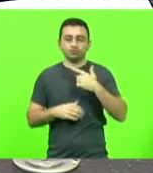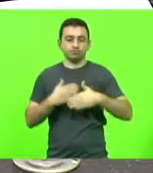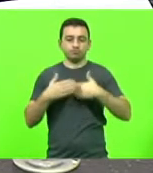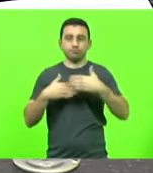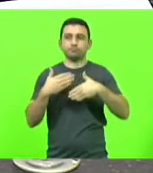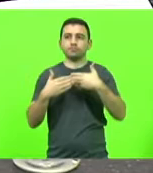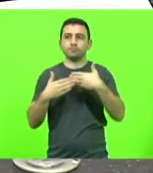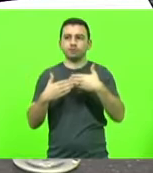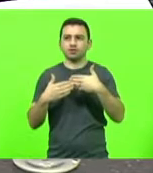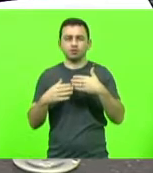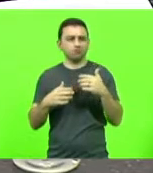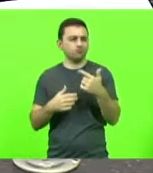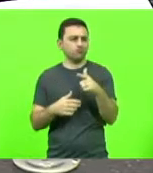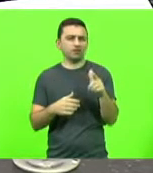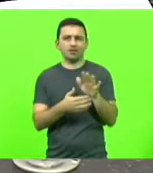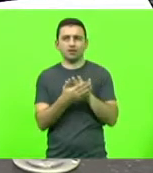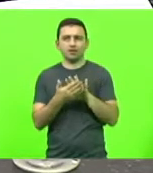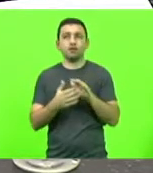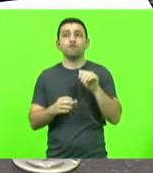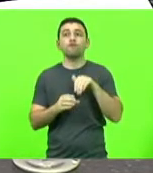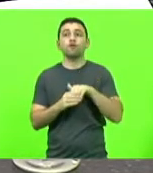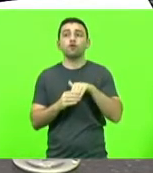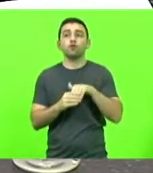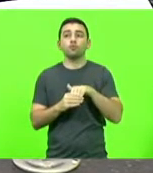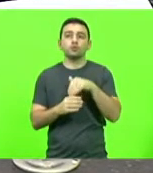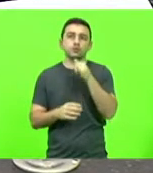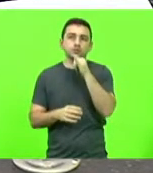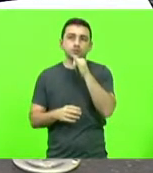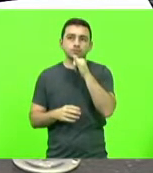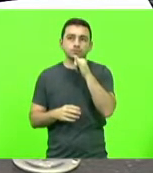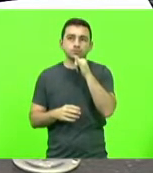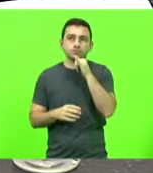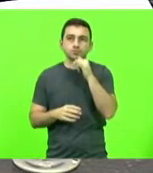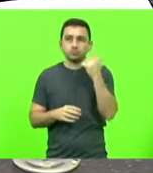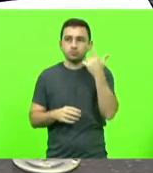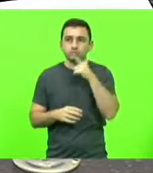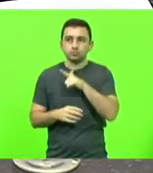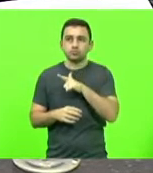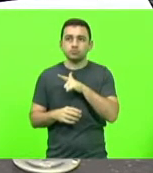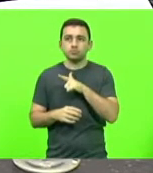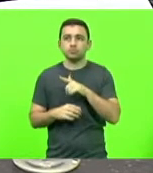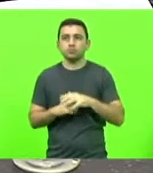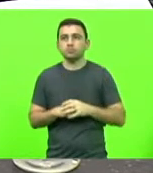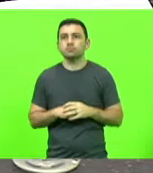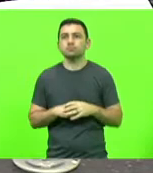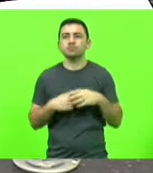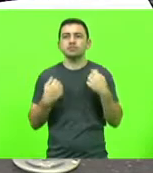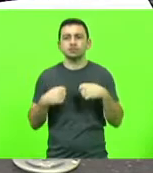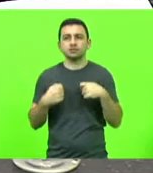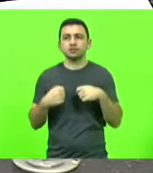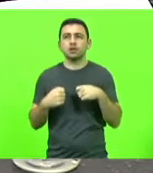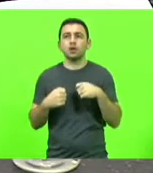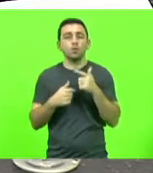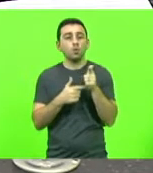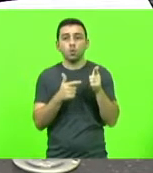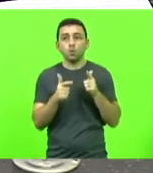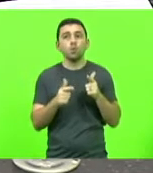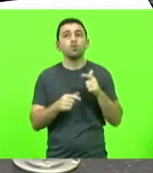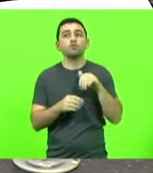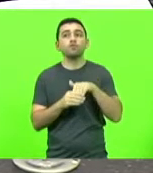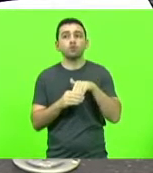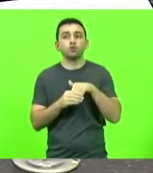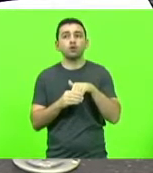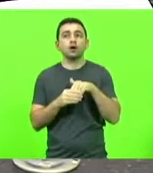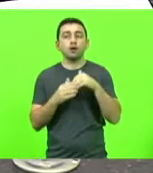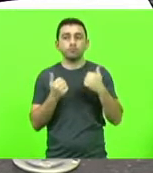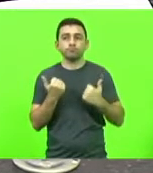dessa legislatura, que tenha votos suficientes sem poder contar com os votos também